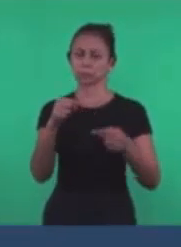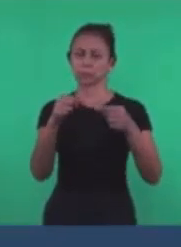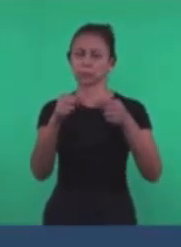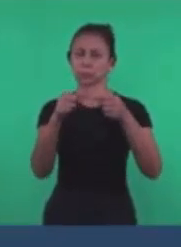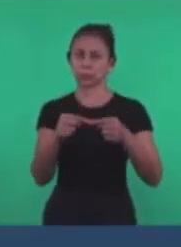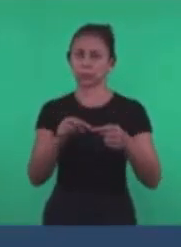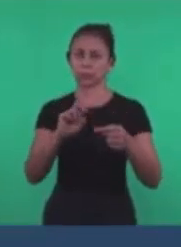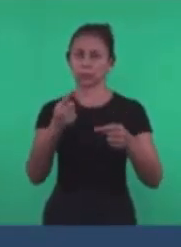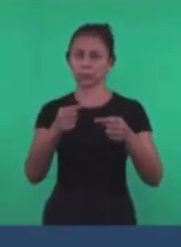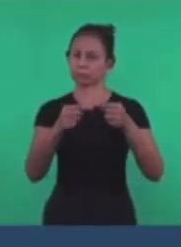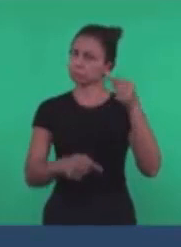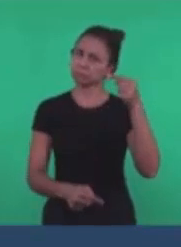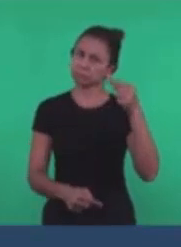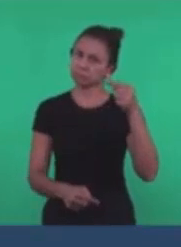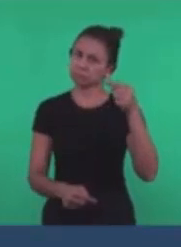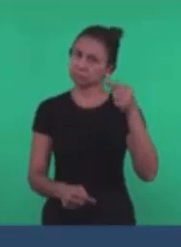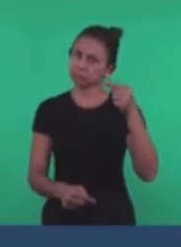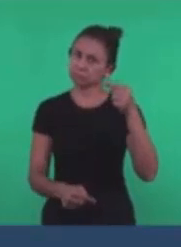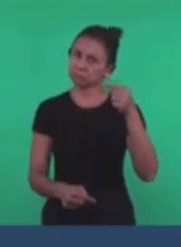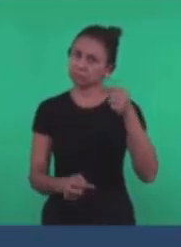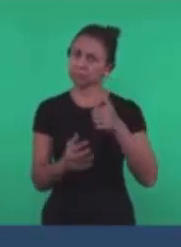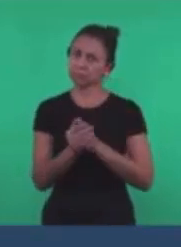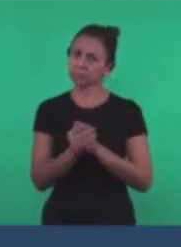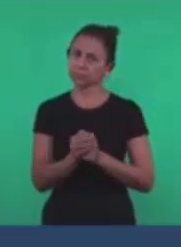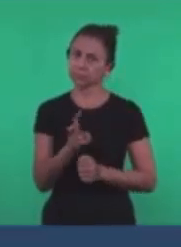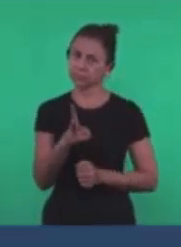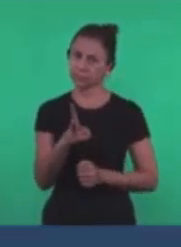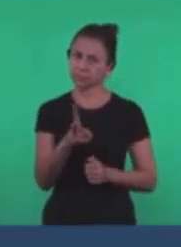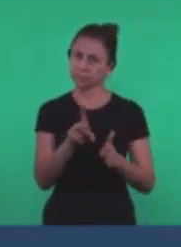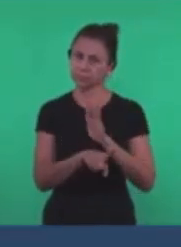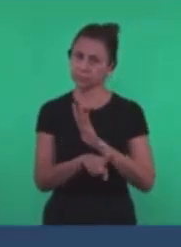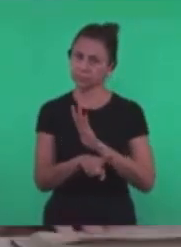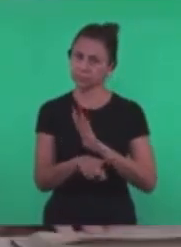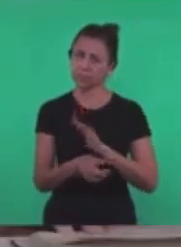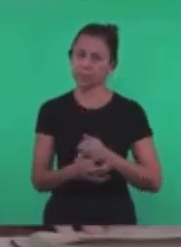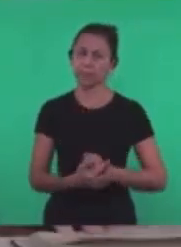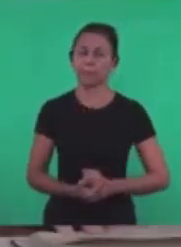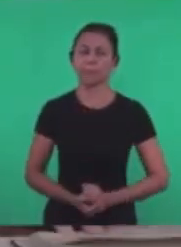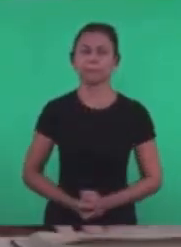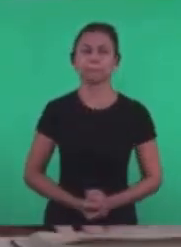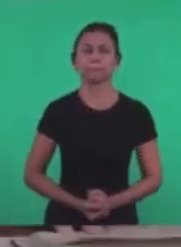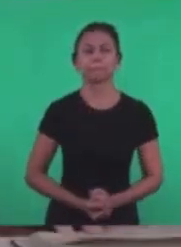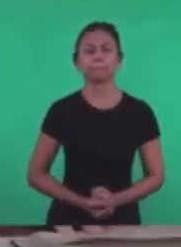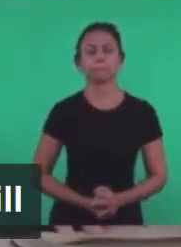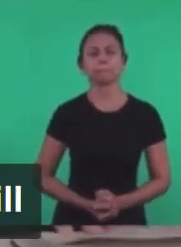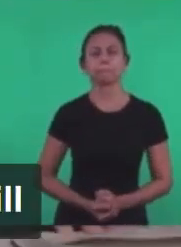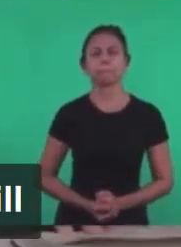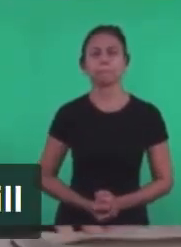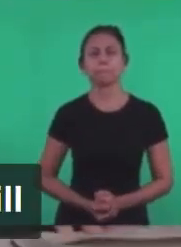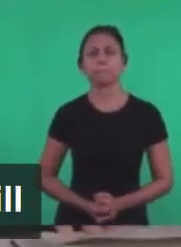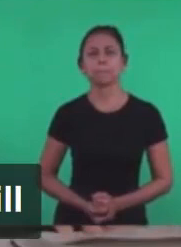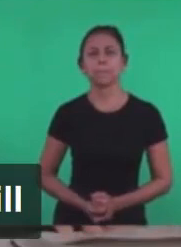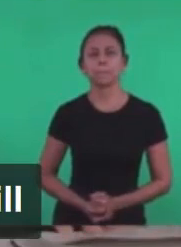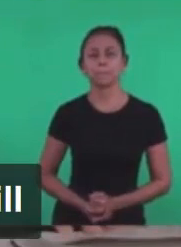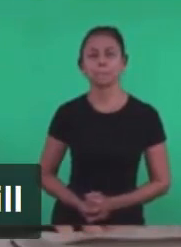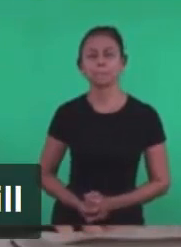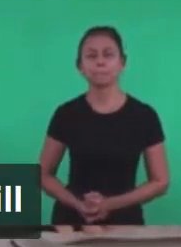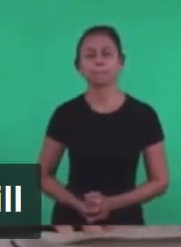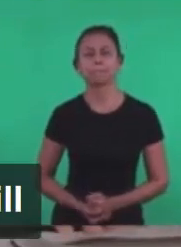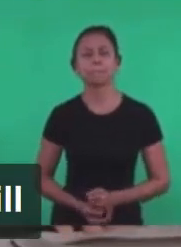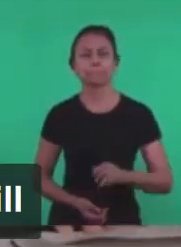Amém Vamos continuar Então a pergunta Agora Vamos passar agora Para um outro sentido A parte B Da